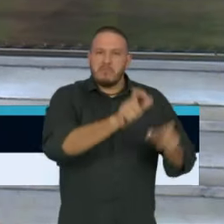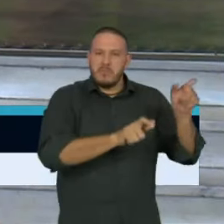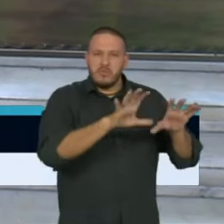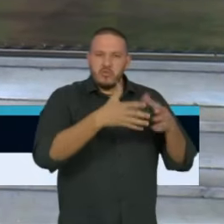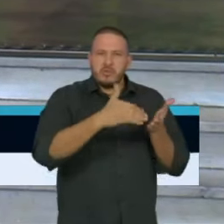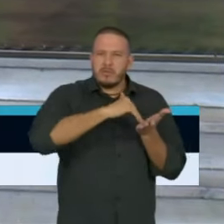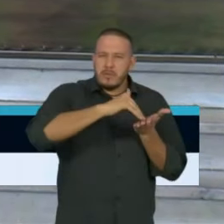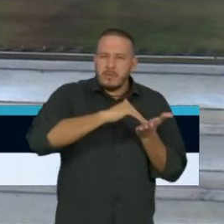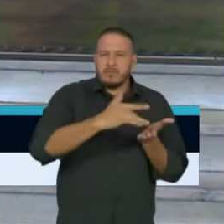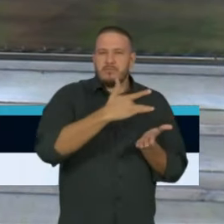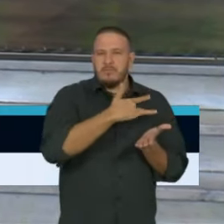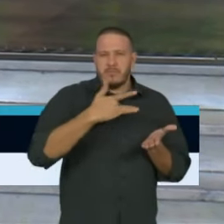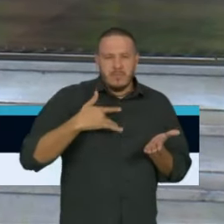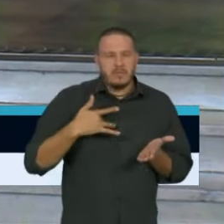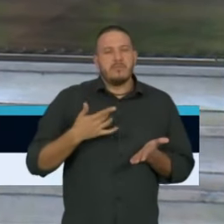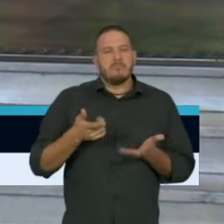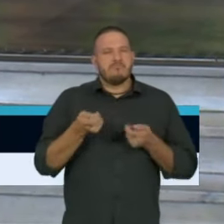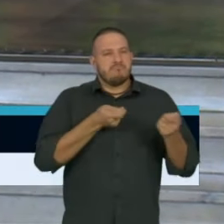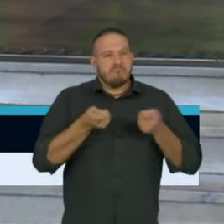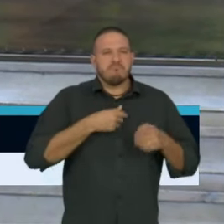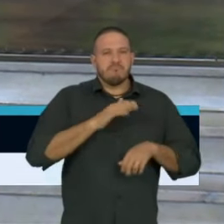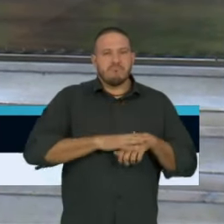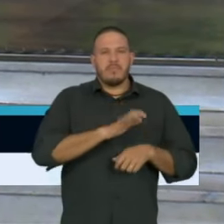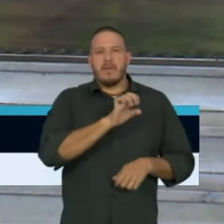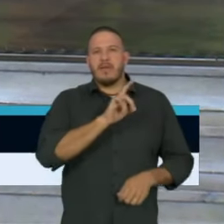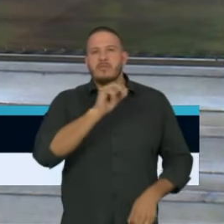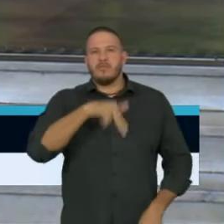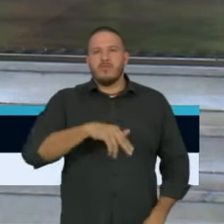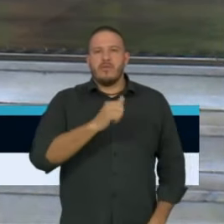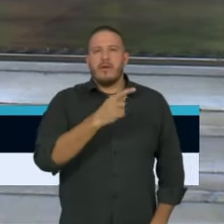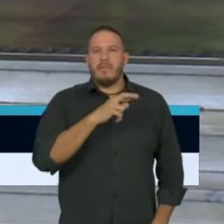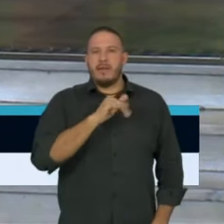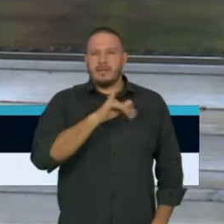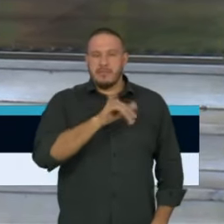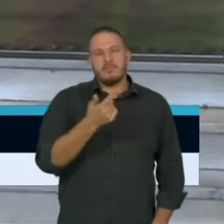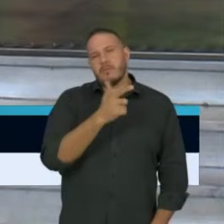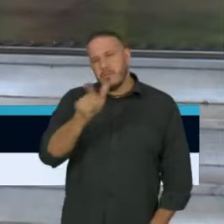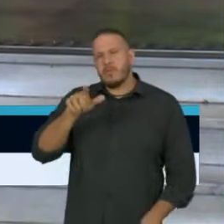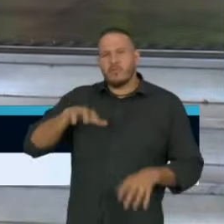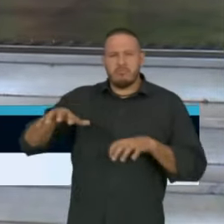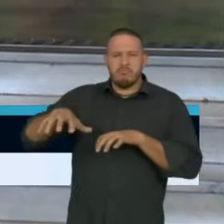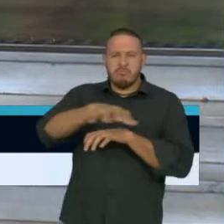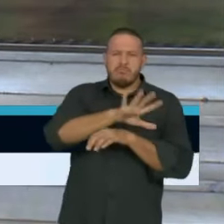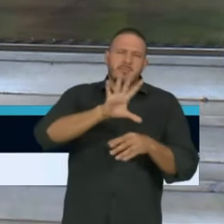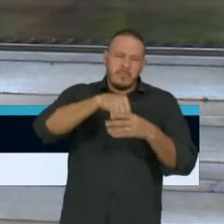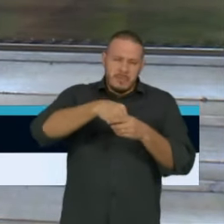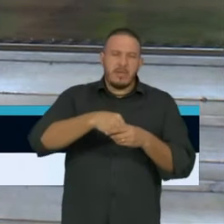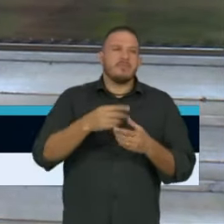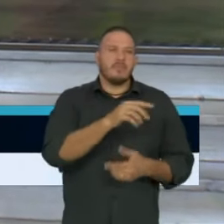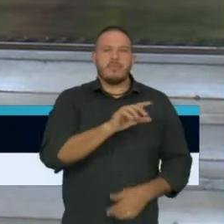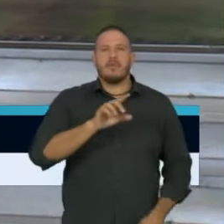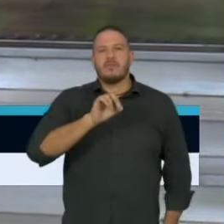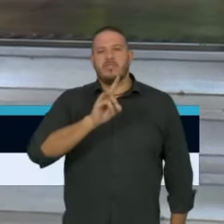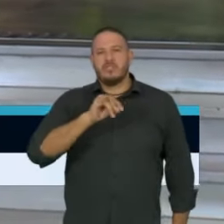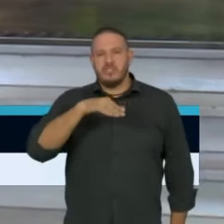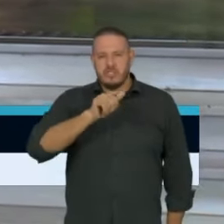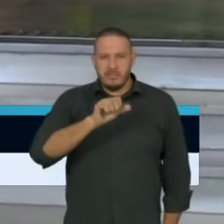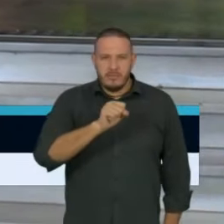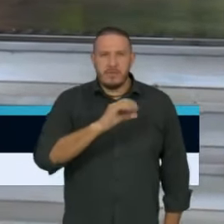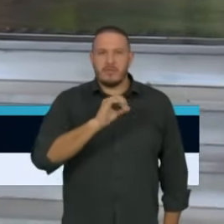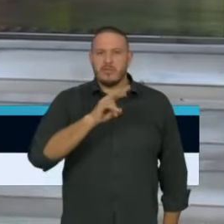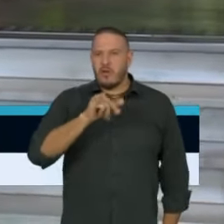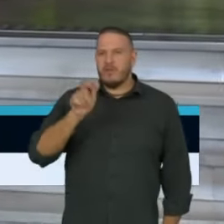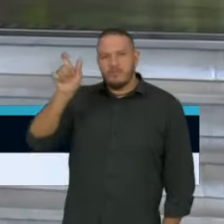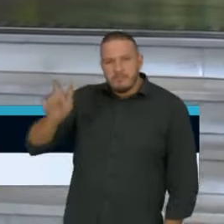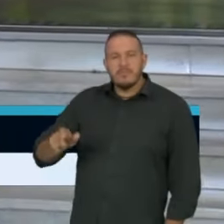Saúde, sob o comando do Edson Aparecido e também das demais áreas da Prefeitura. Dimas Covas, também, muito obrigado. Doutor Zé